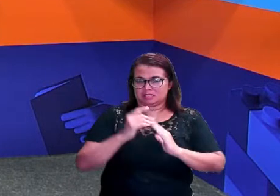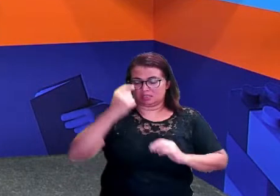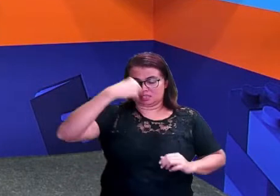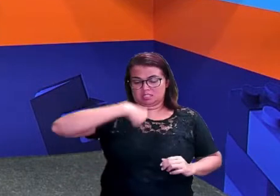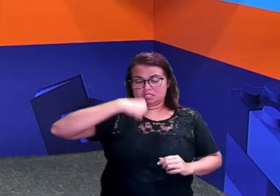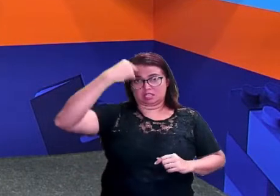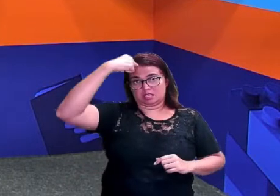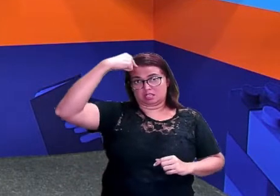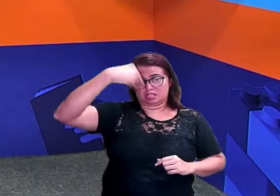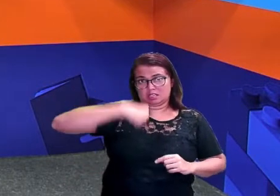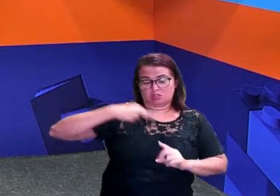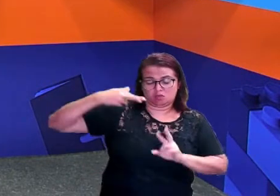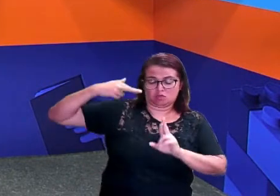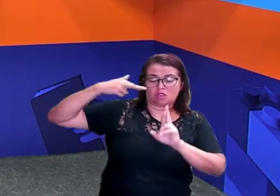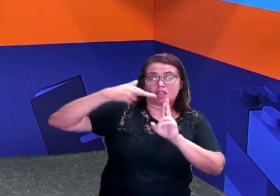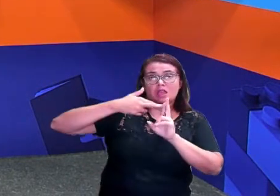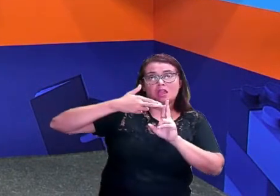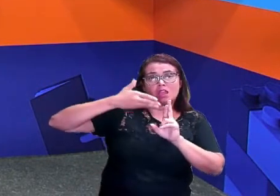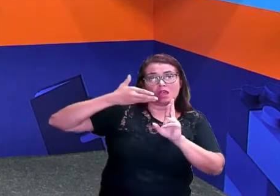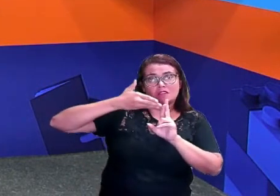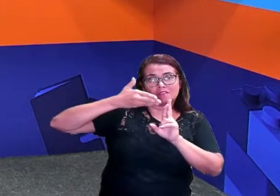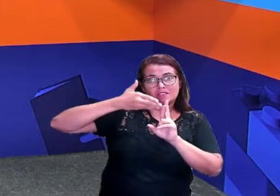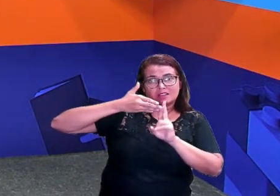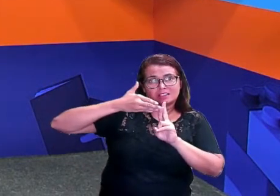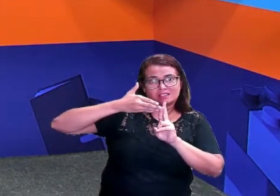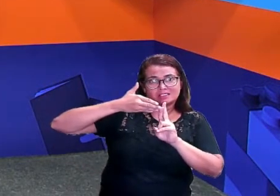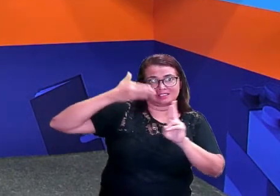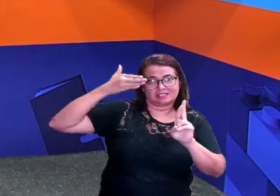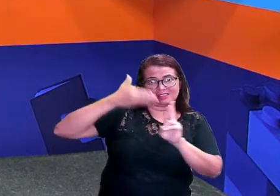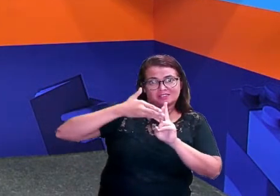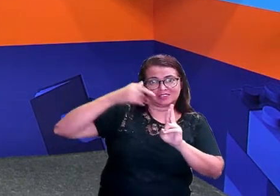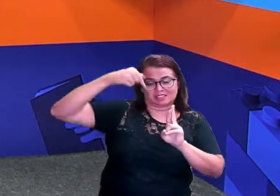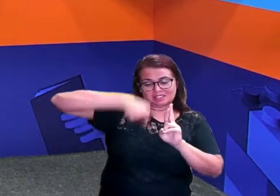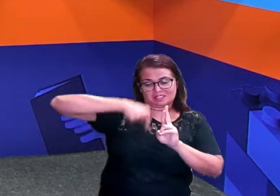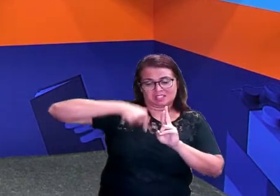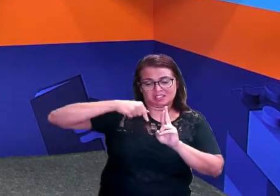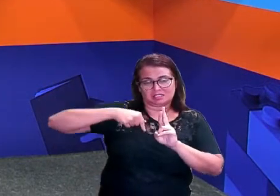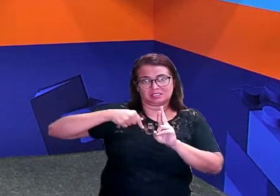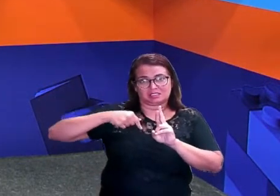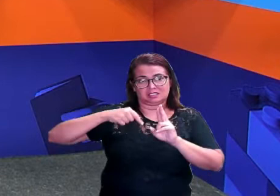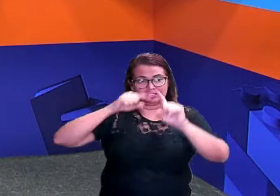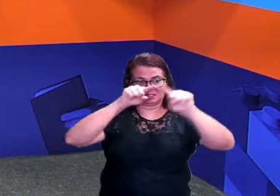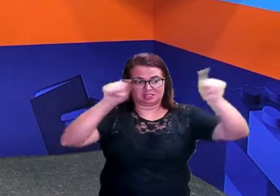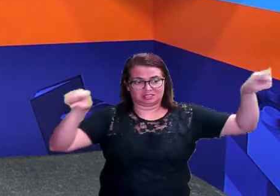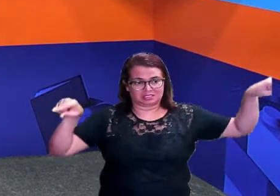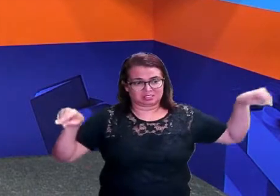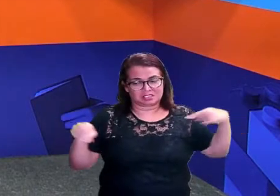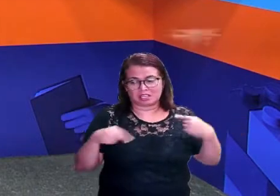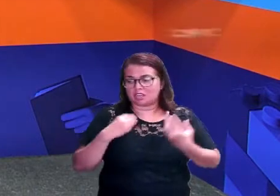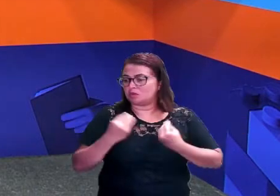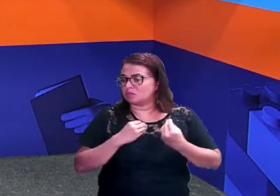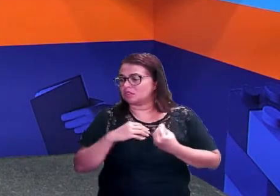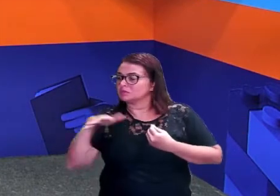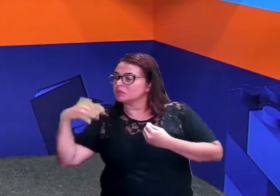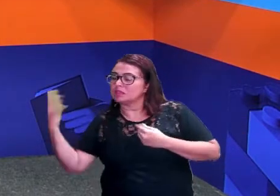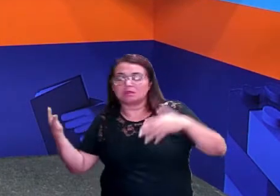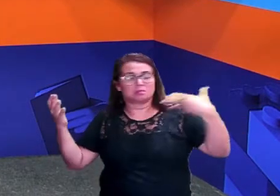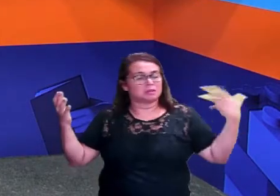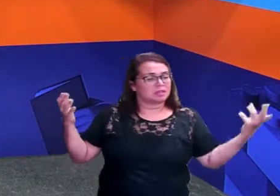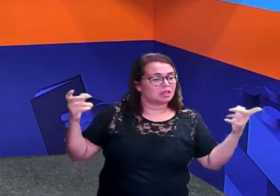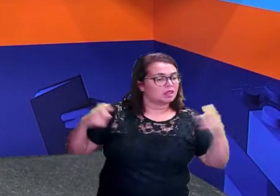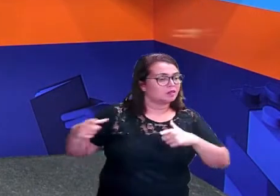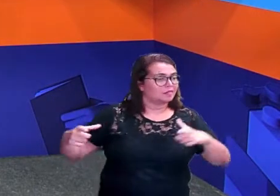referência aqui dentro do estúdio, né? Para localizar o que está ao meu redor aqui no estúdio.